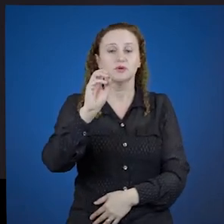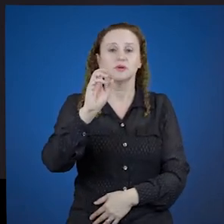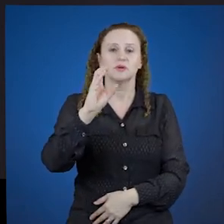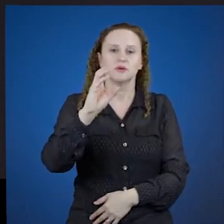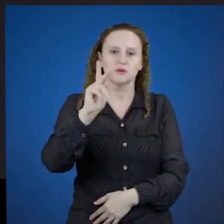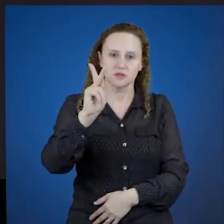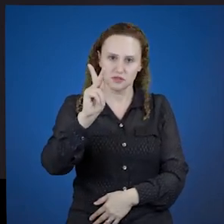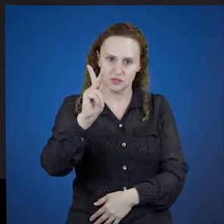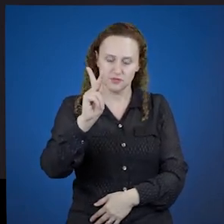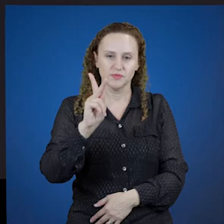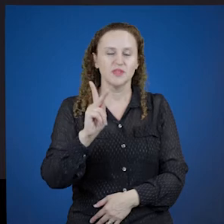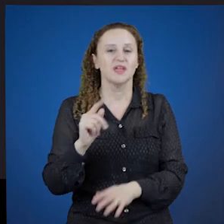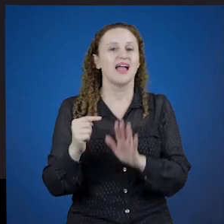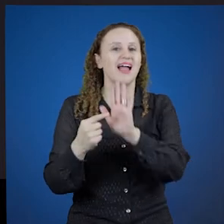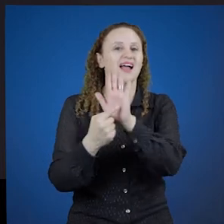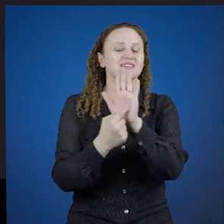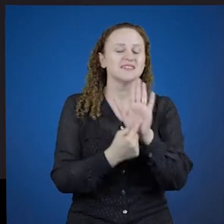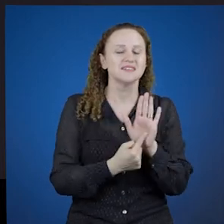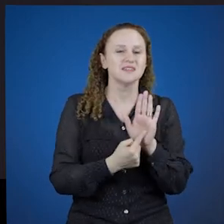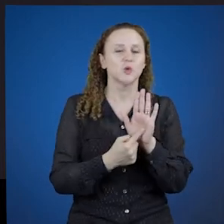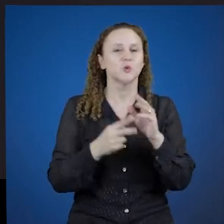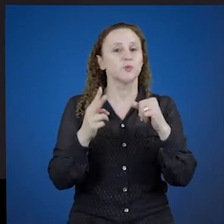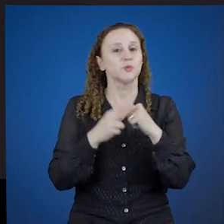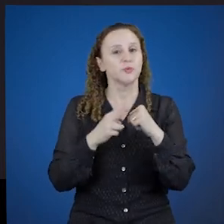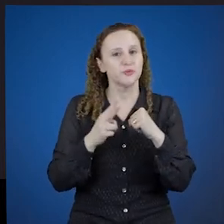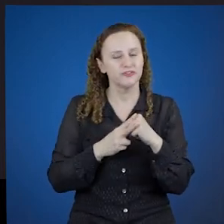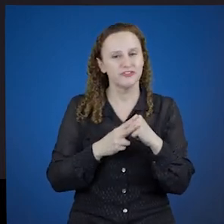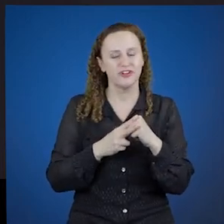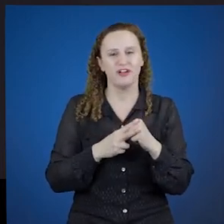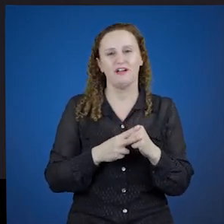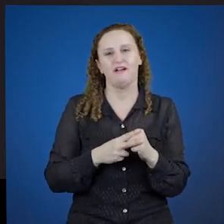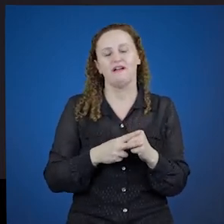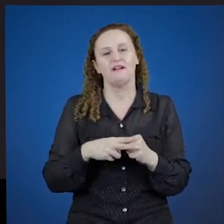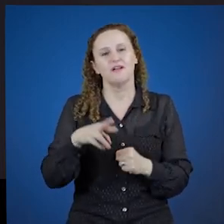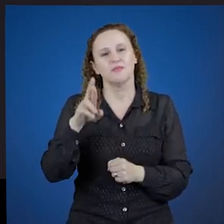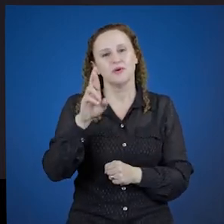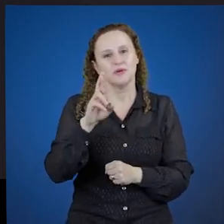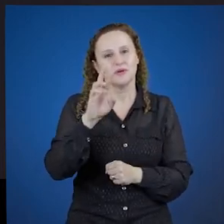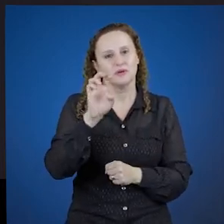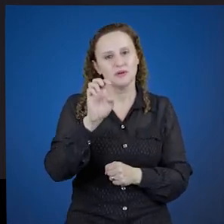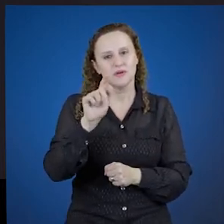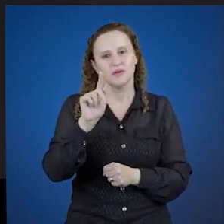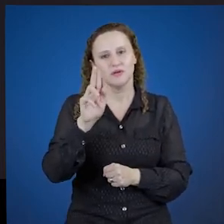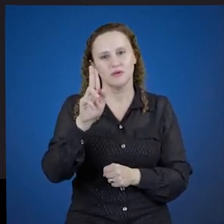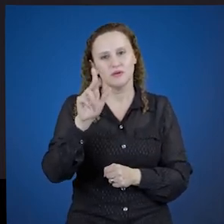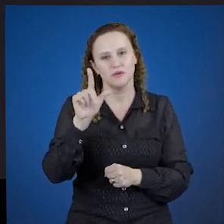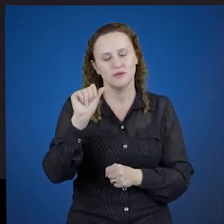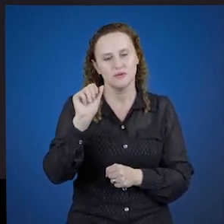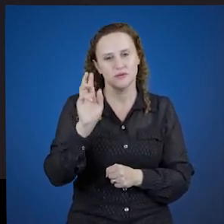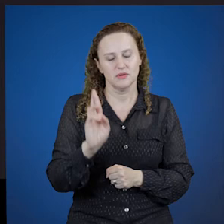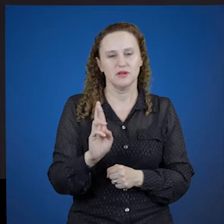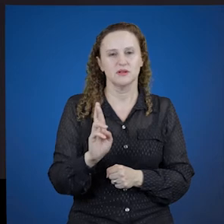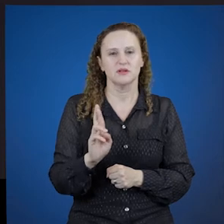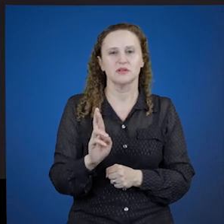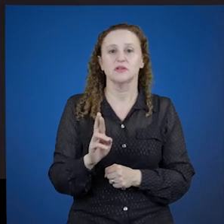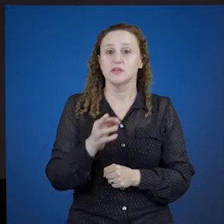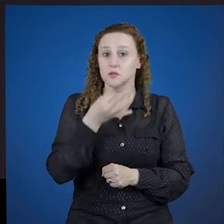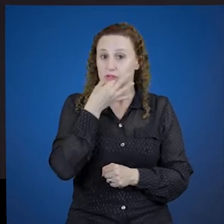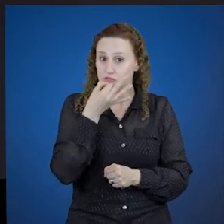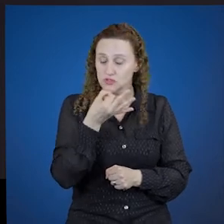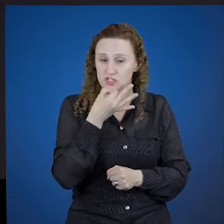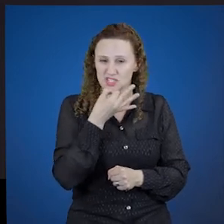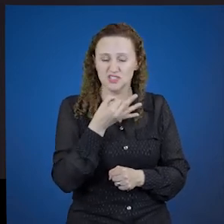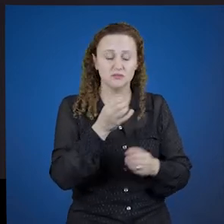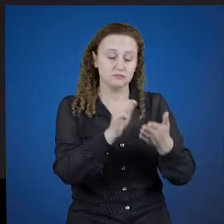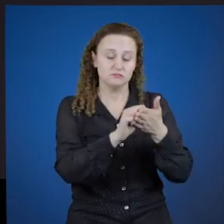a conjugação de um verbo regular, de um verbo de primeira conjugação em todos esses tempos, e estou